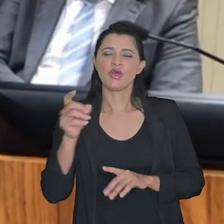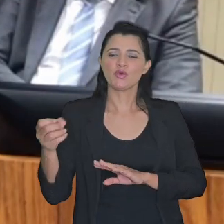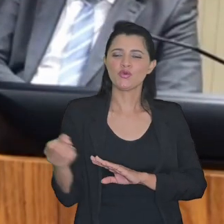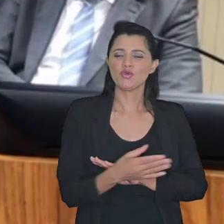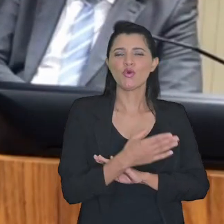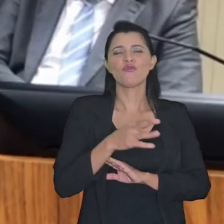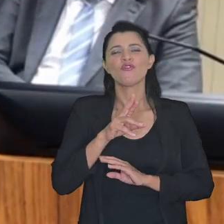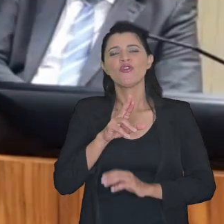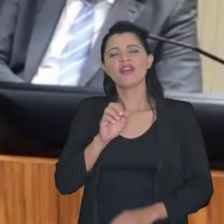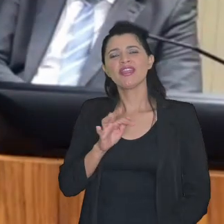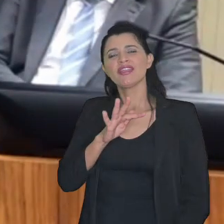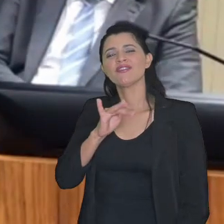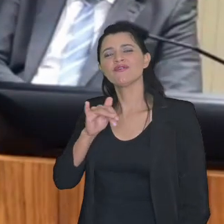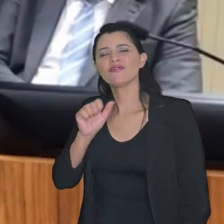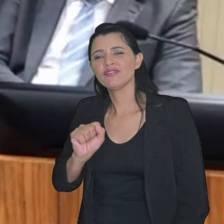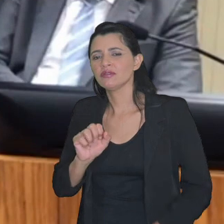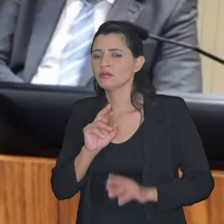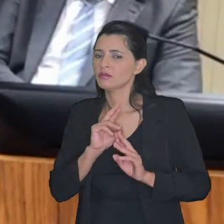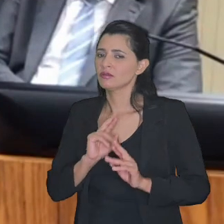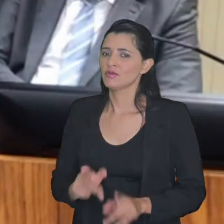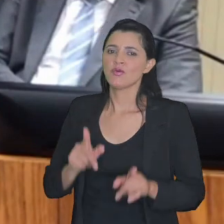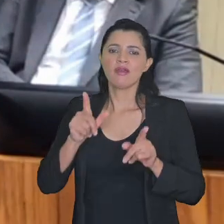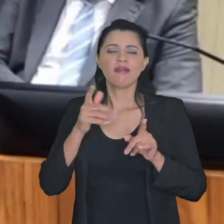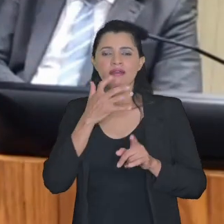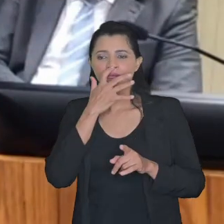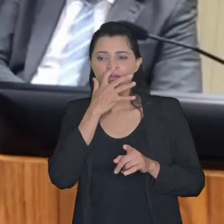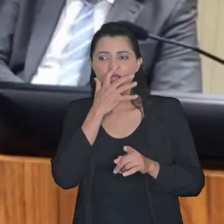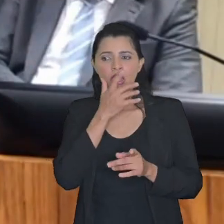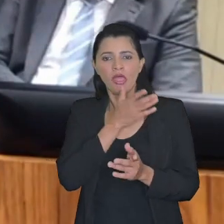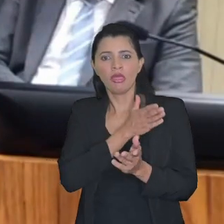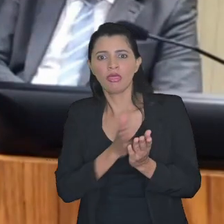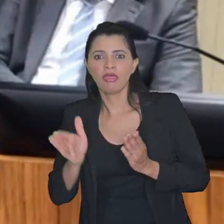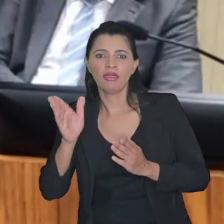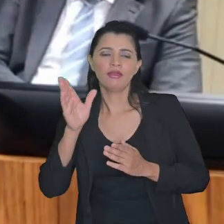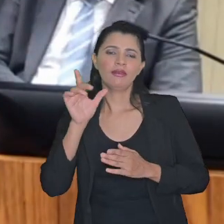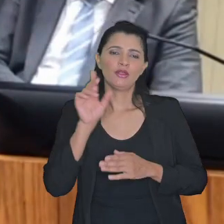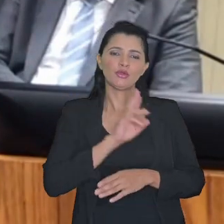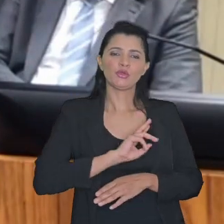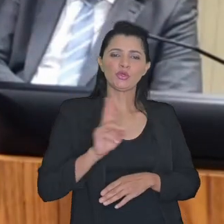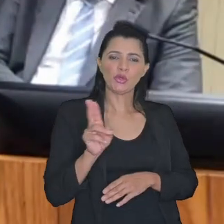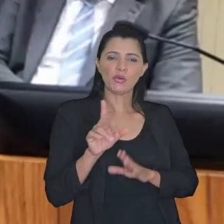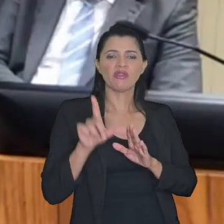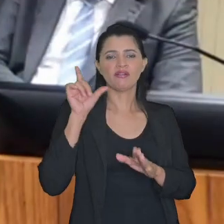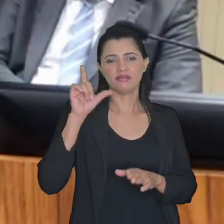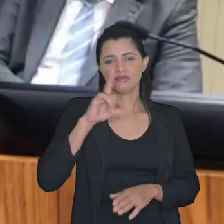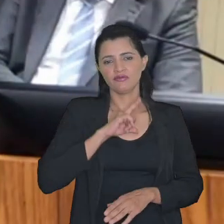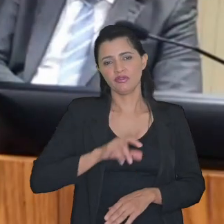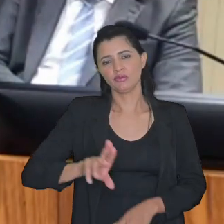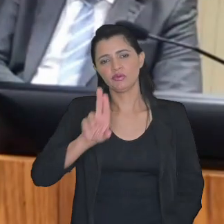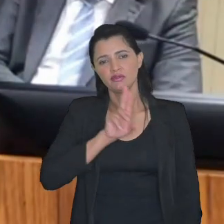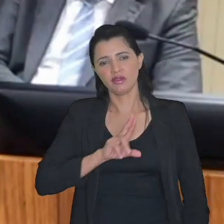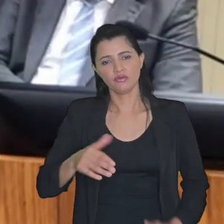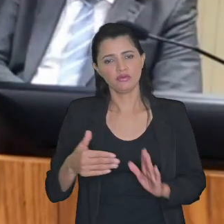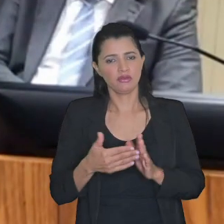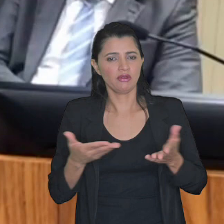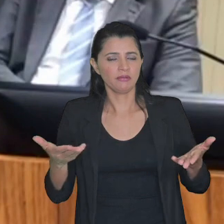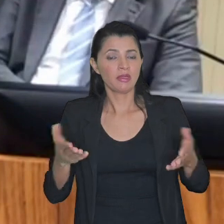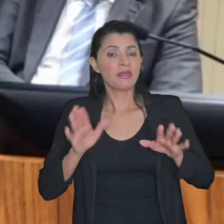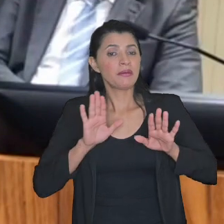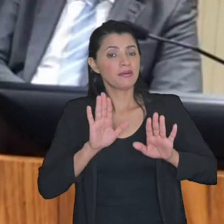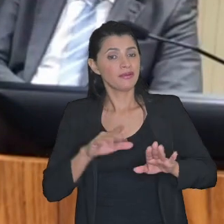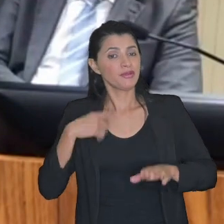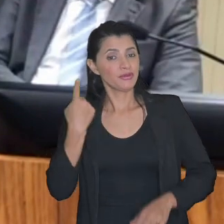novo refis não se trata de uma escapadela da domenclatura que vinha sendo empregada até então